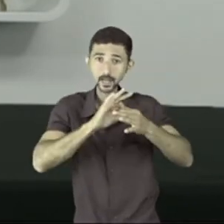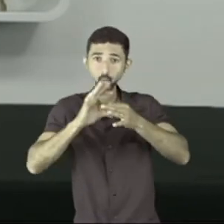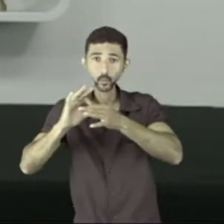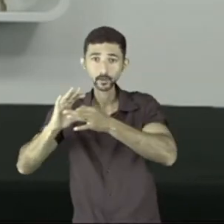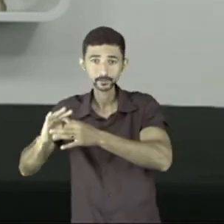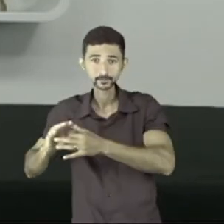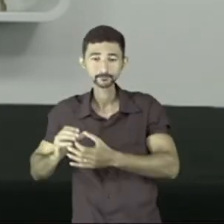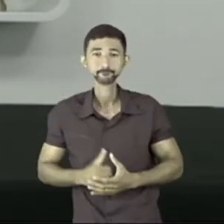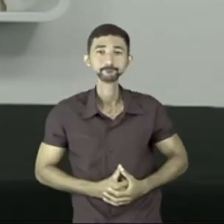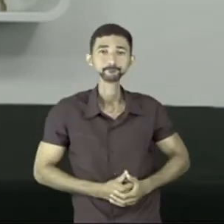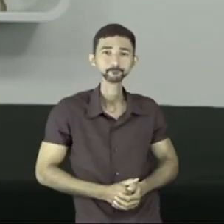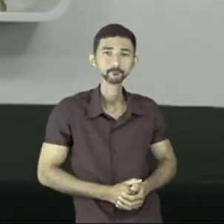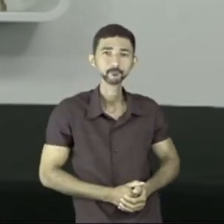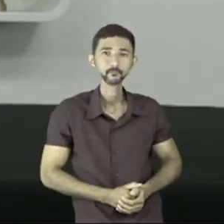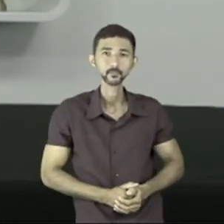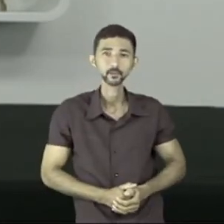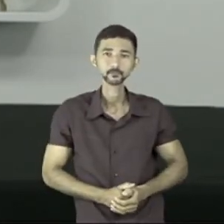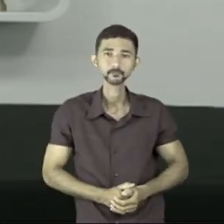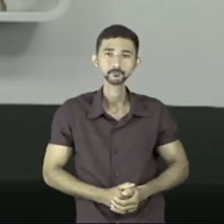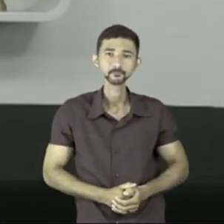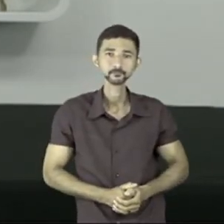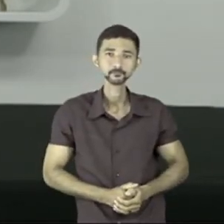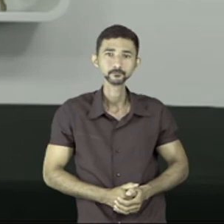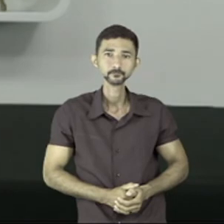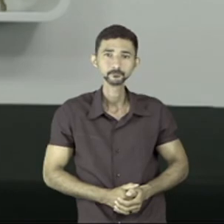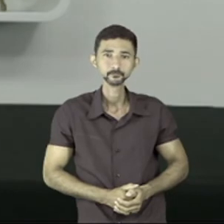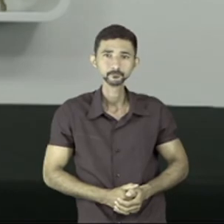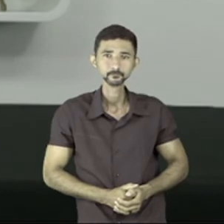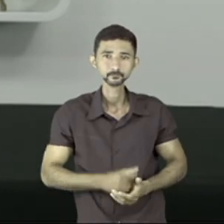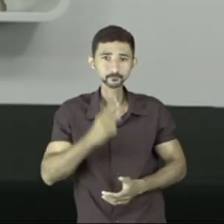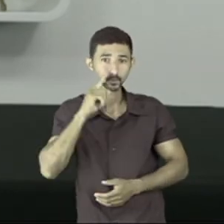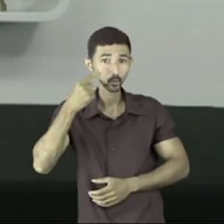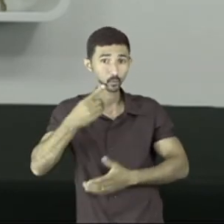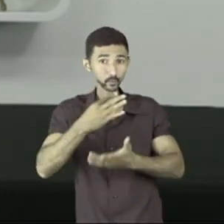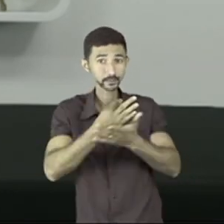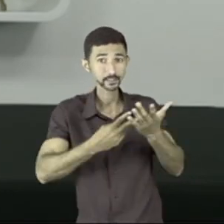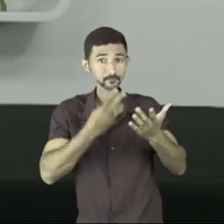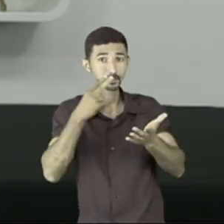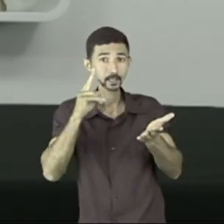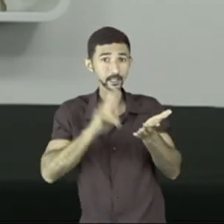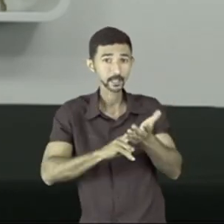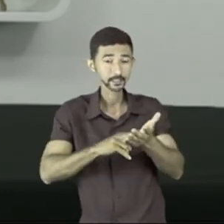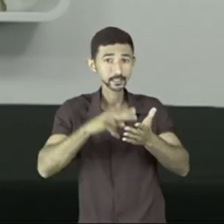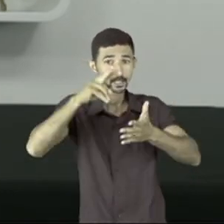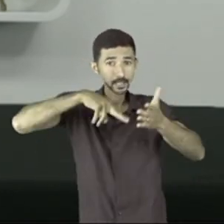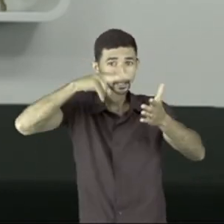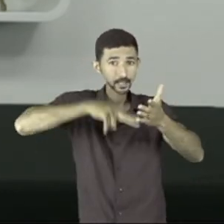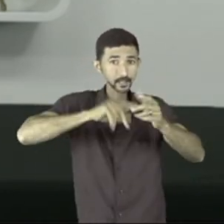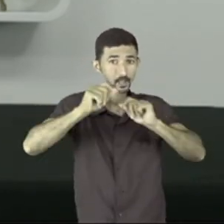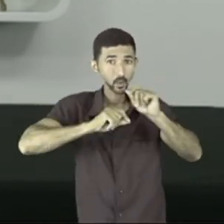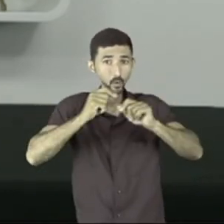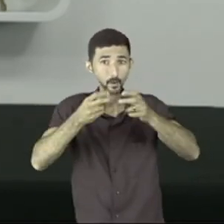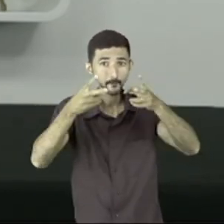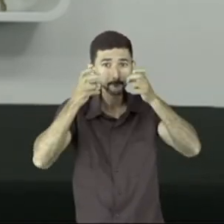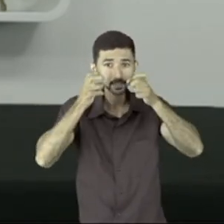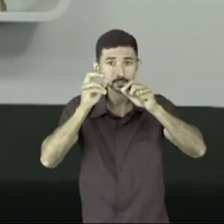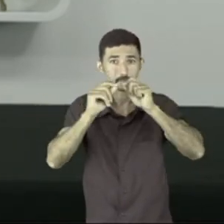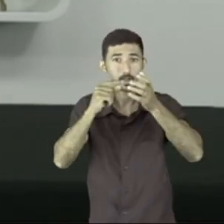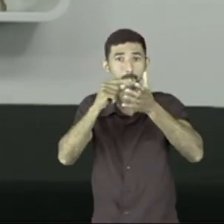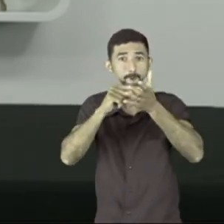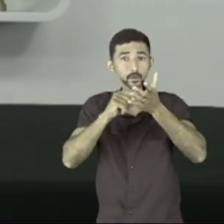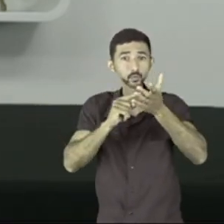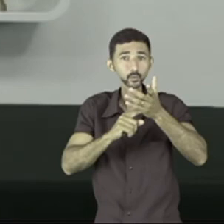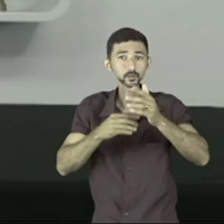e de coerência. Vamos continuar olhando lá um outro texto, uma outra carta do leitor para você perceber como que a